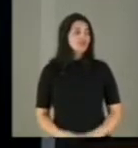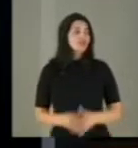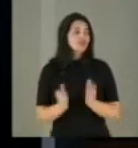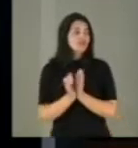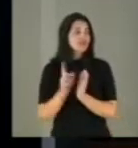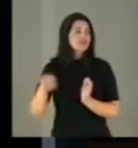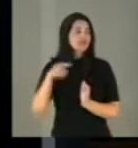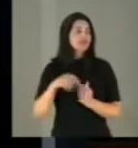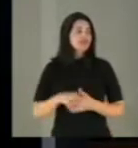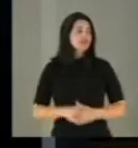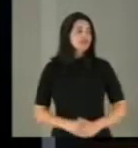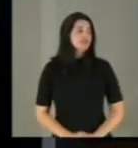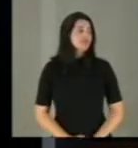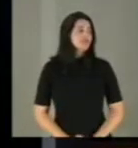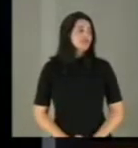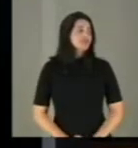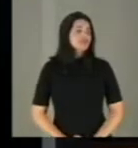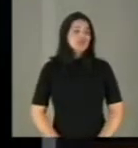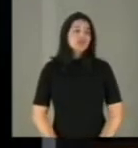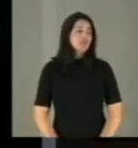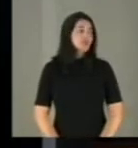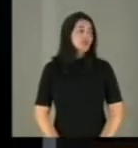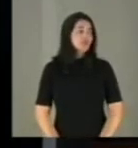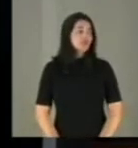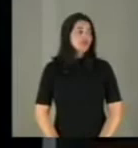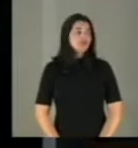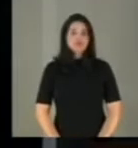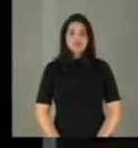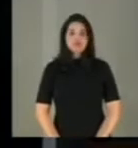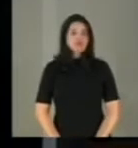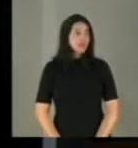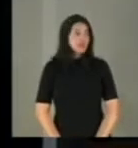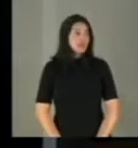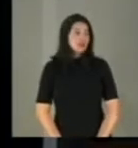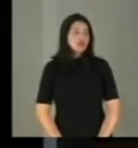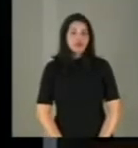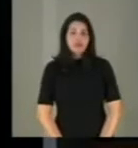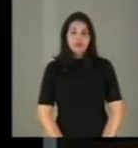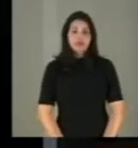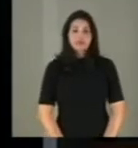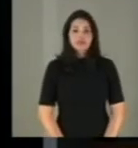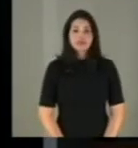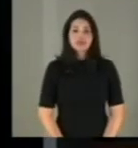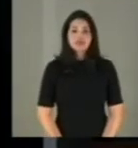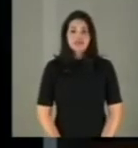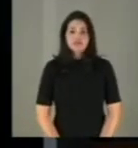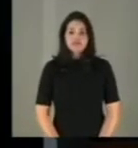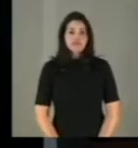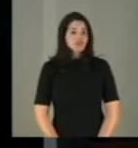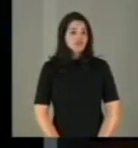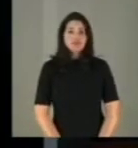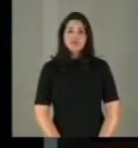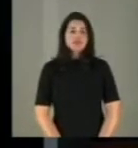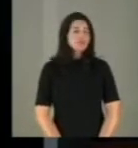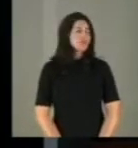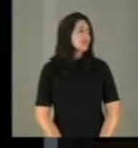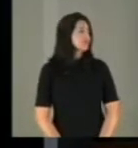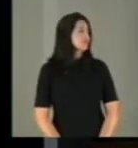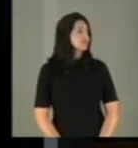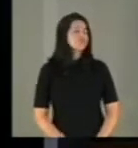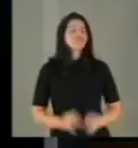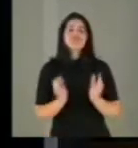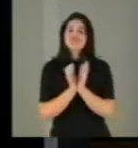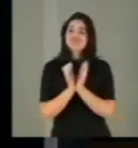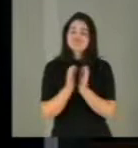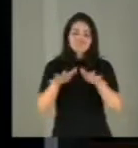a mecanismos de gestão e planejamento setorial do Estado. É preciso que se diga, neste plenário,